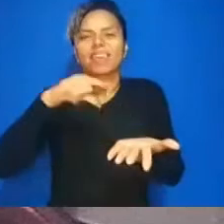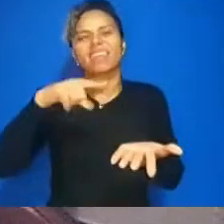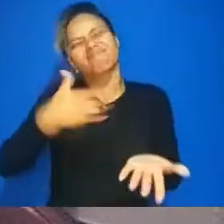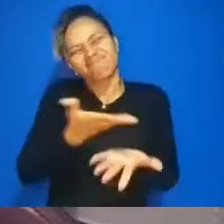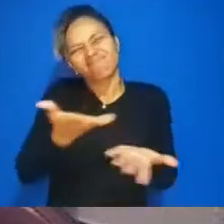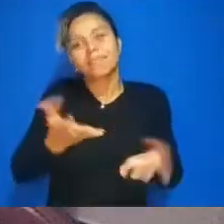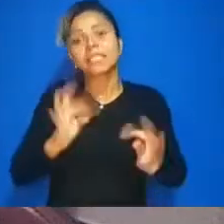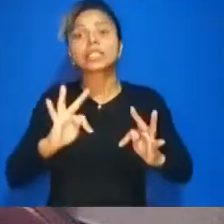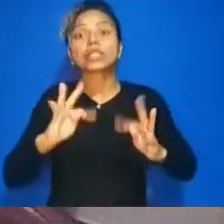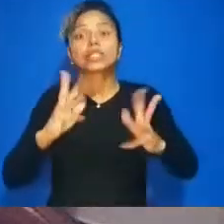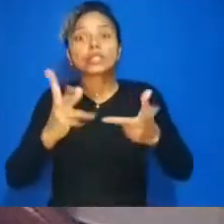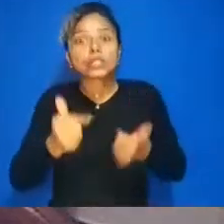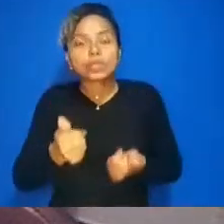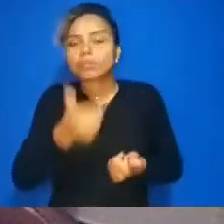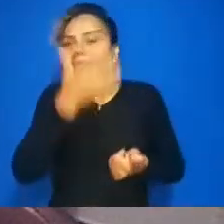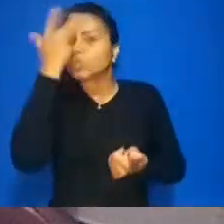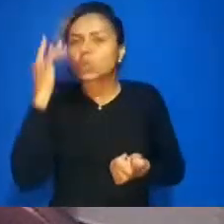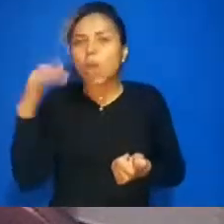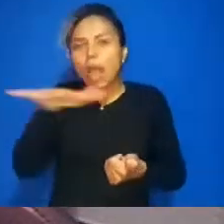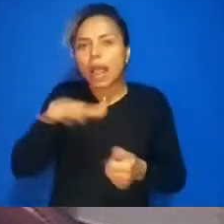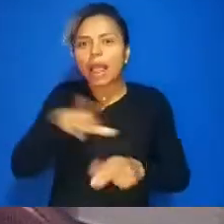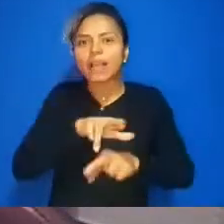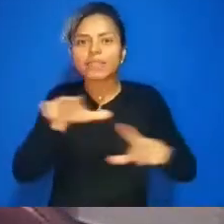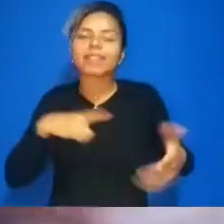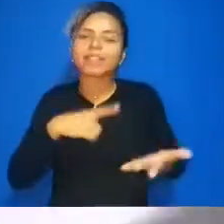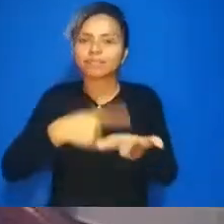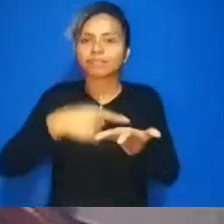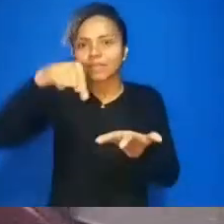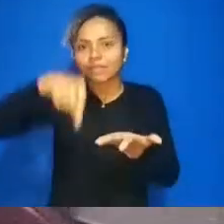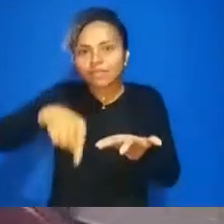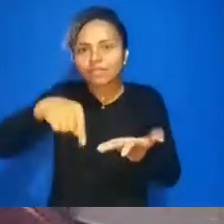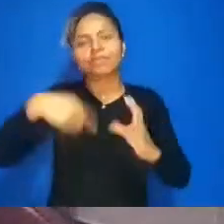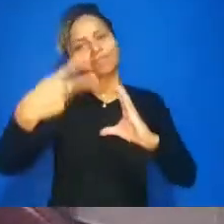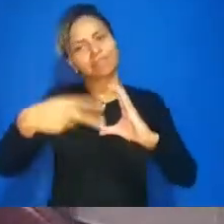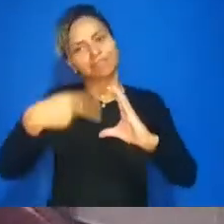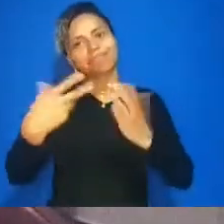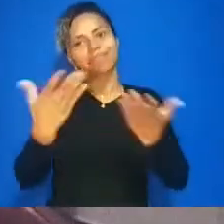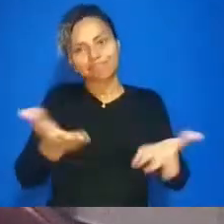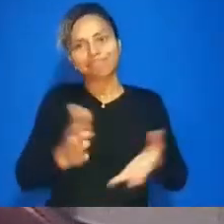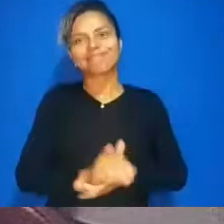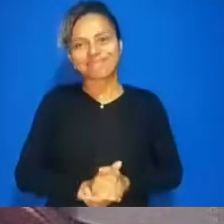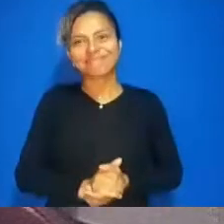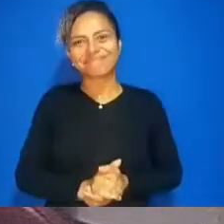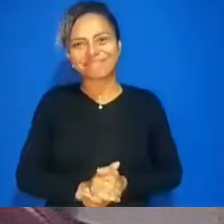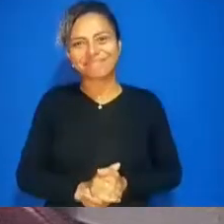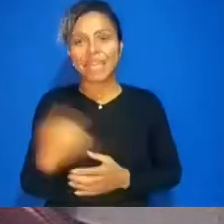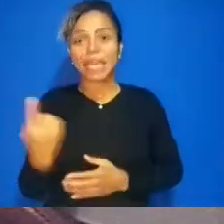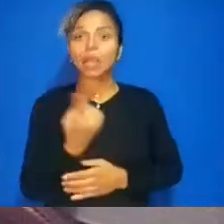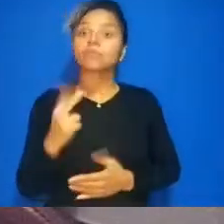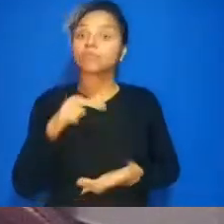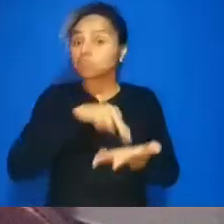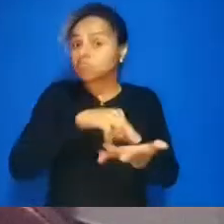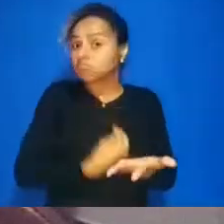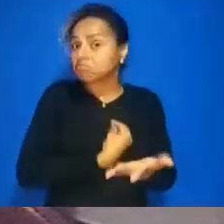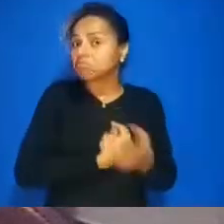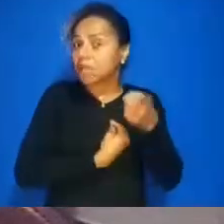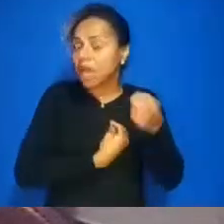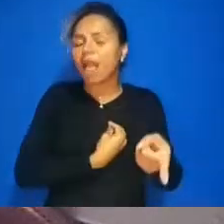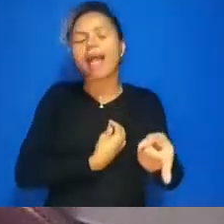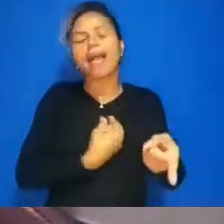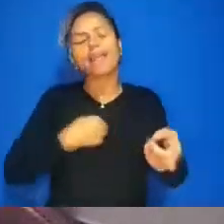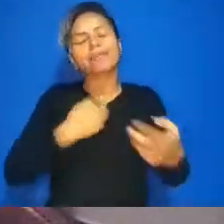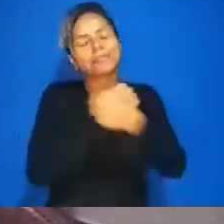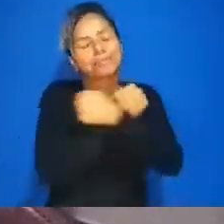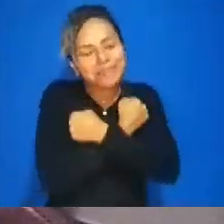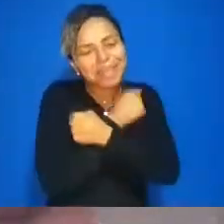e de comprometimento com essa casa e naturalmente ocuparemos aquele espaço lá e deixo um forte abraço ao desembargador Nelson Messias de Moraes que era